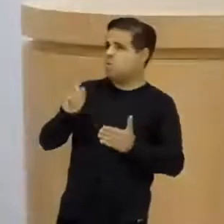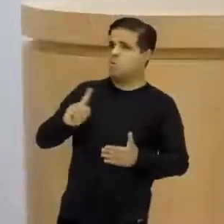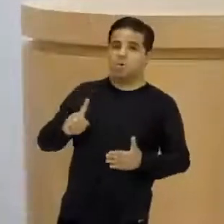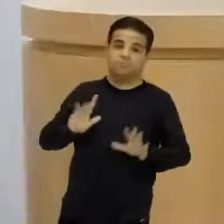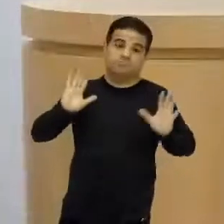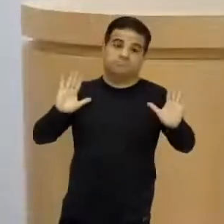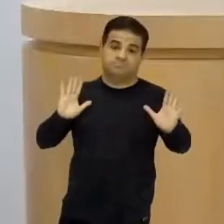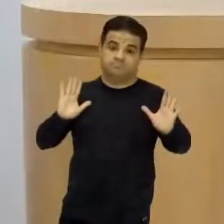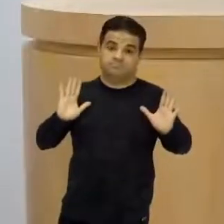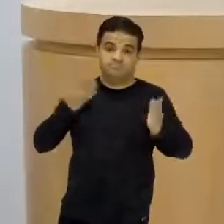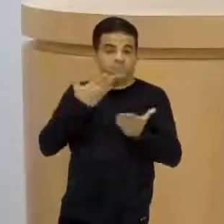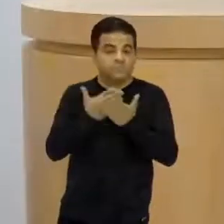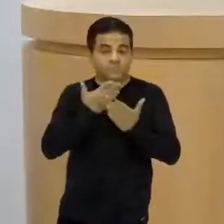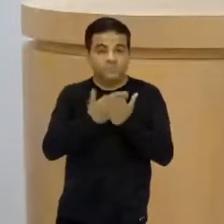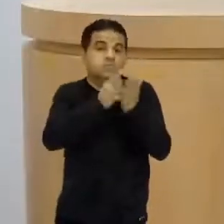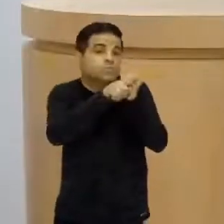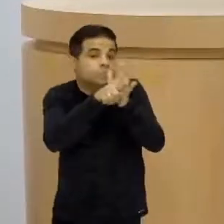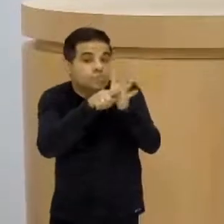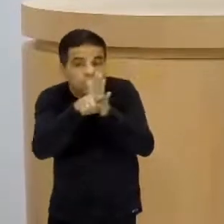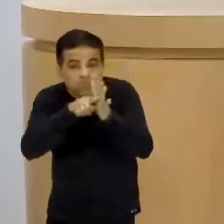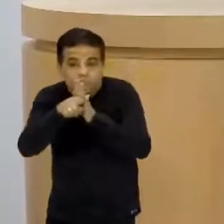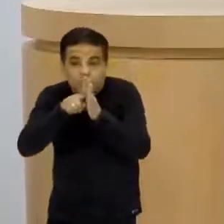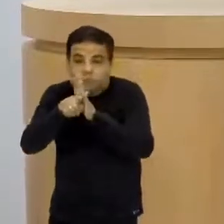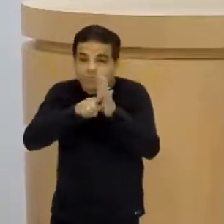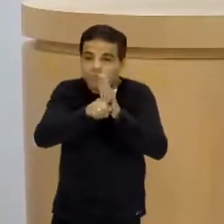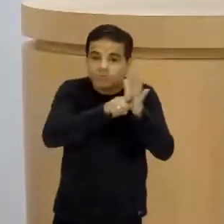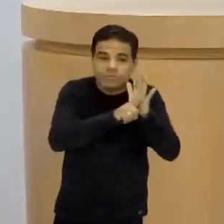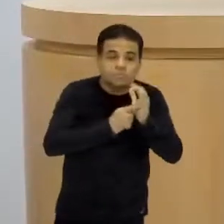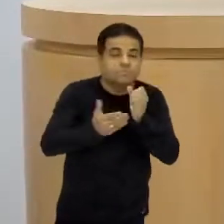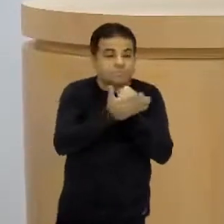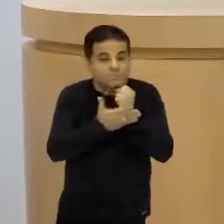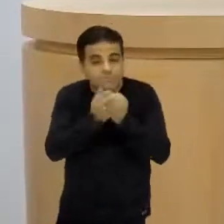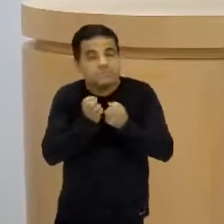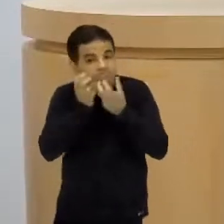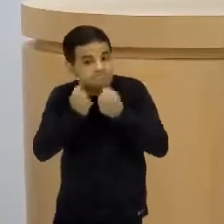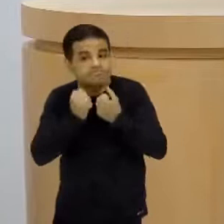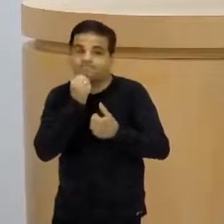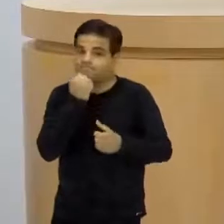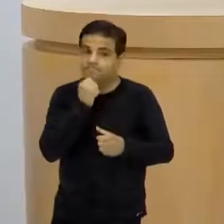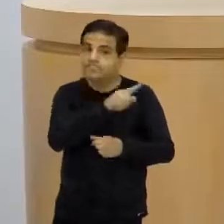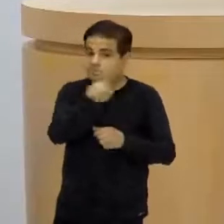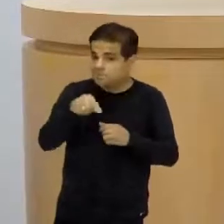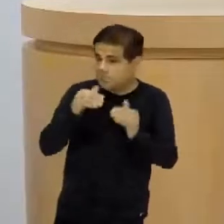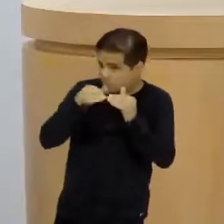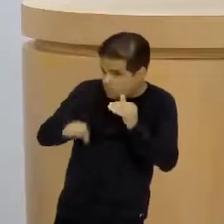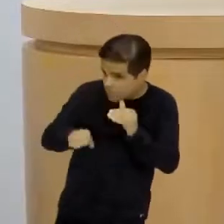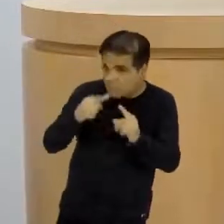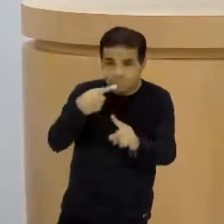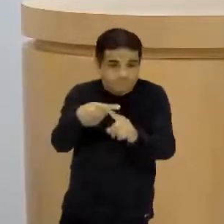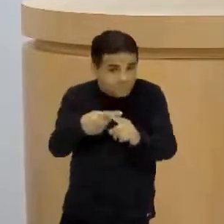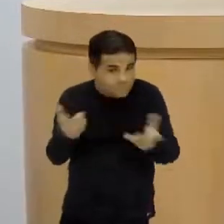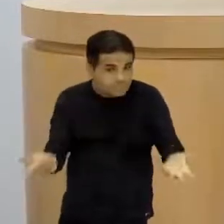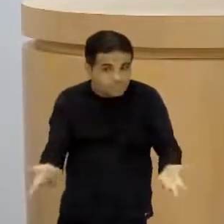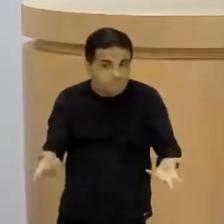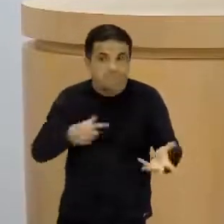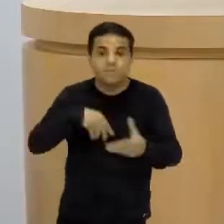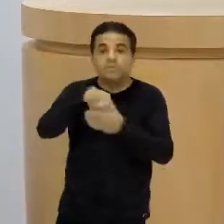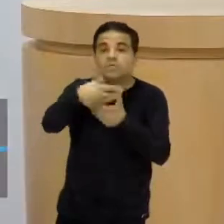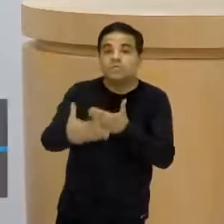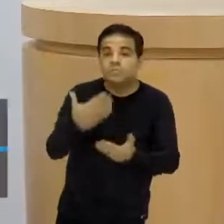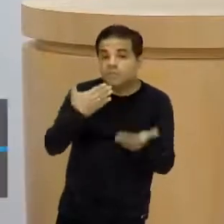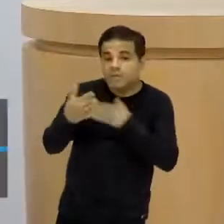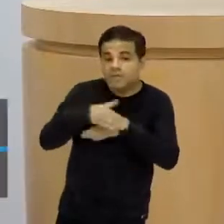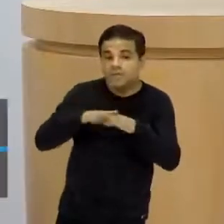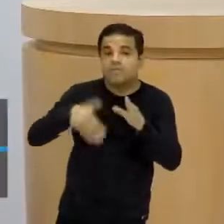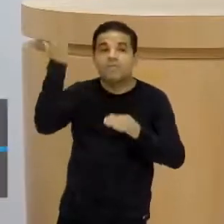feito um estudo, uma pesquisa, com base em dados científicos, e aí você vai discordar por quê. Eu tenho um argumento para